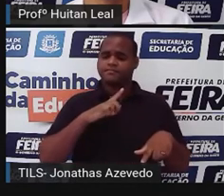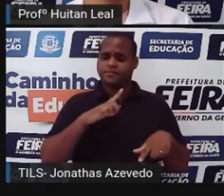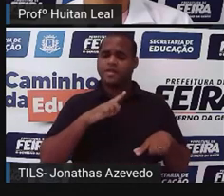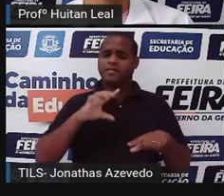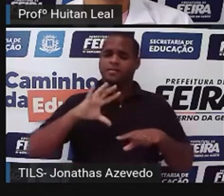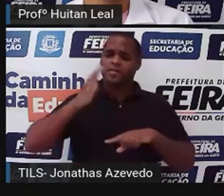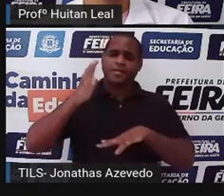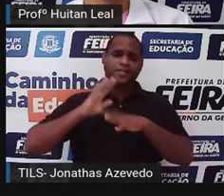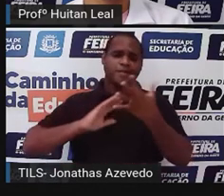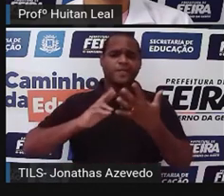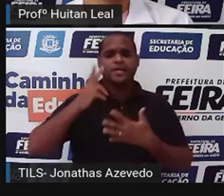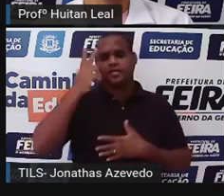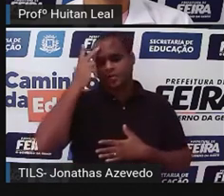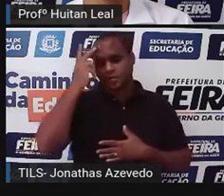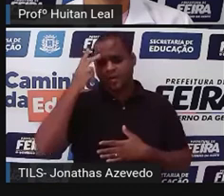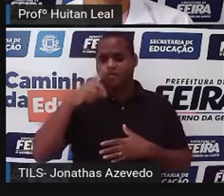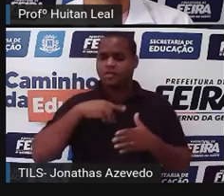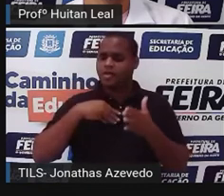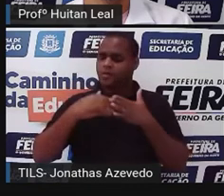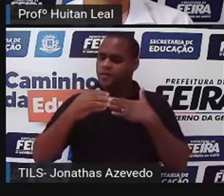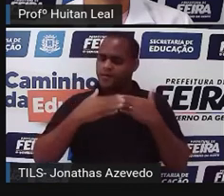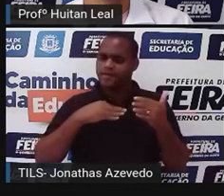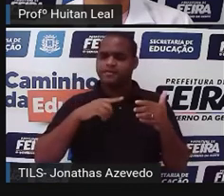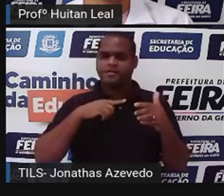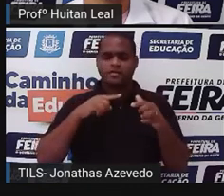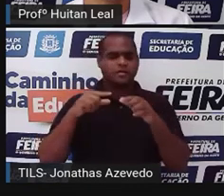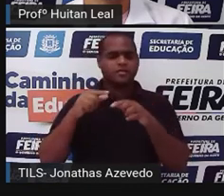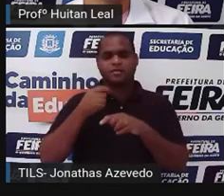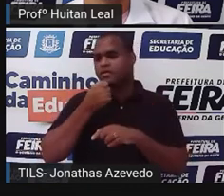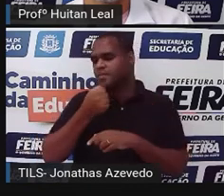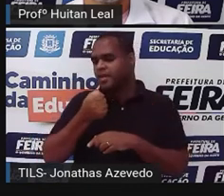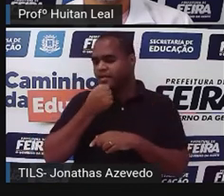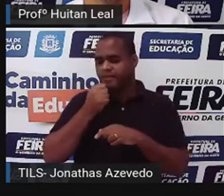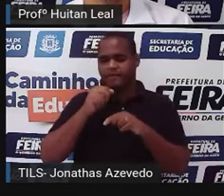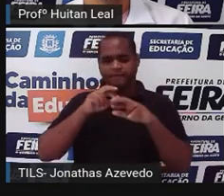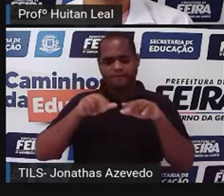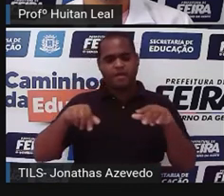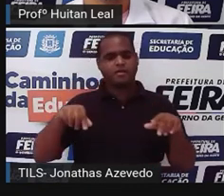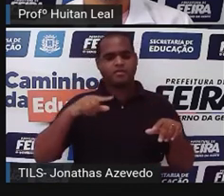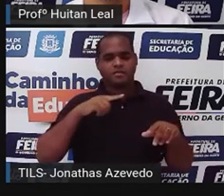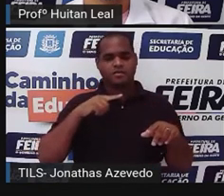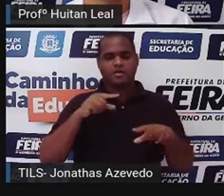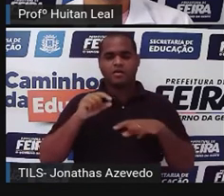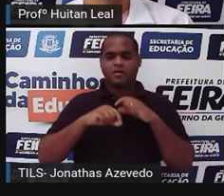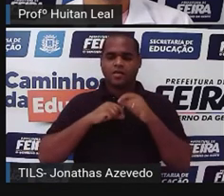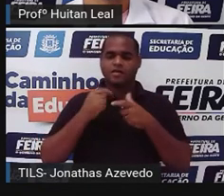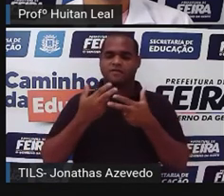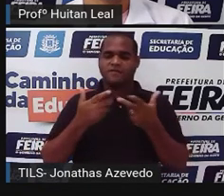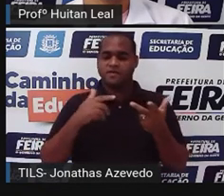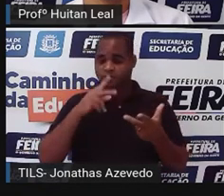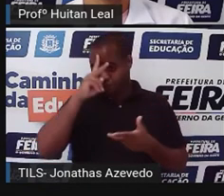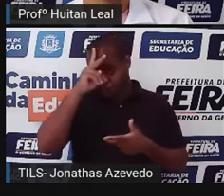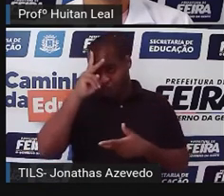comuns de qualquer outro tipo de conto. Narrador, tempo, personagem, enredo,